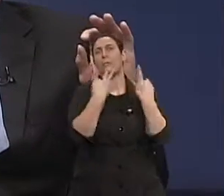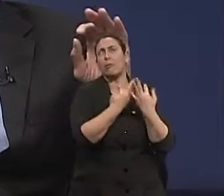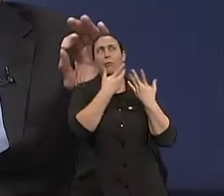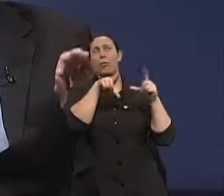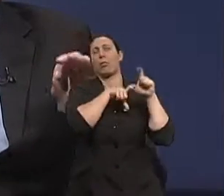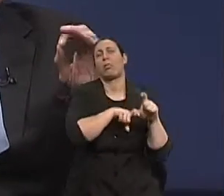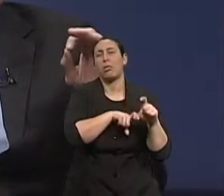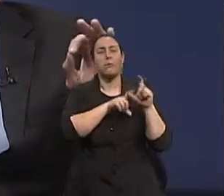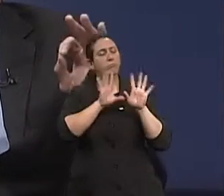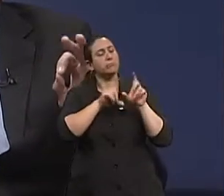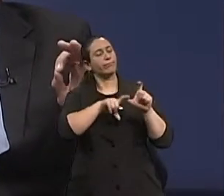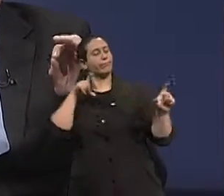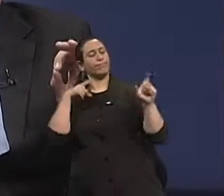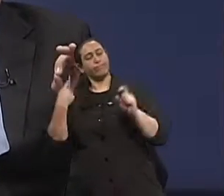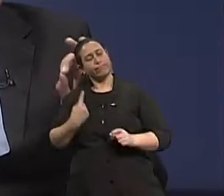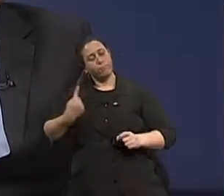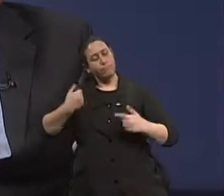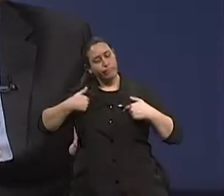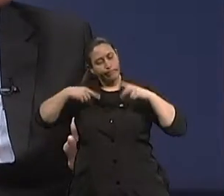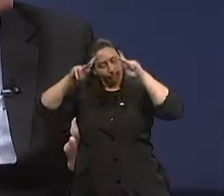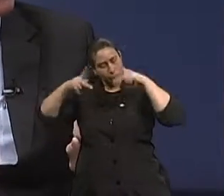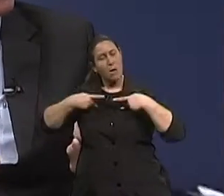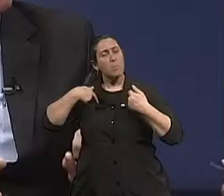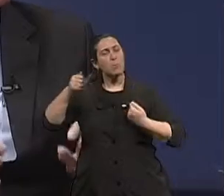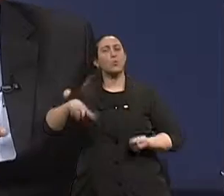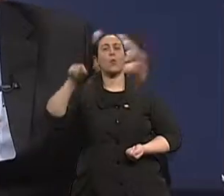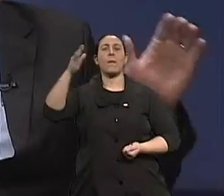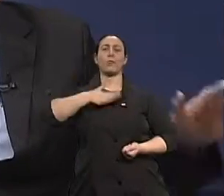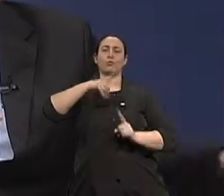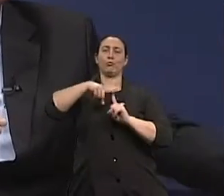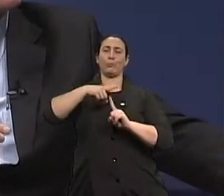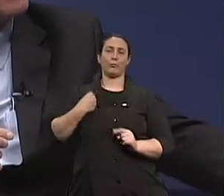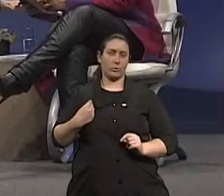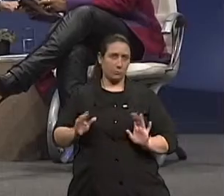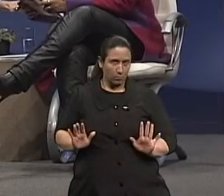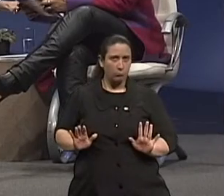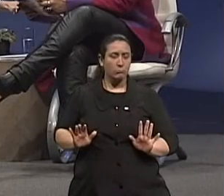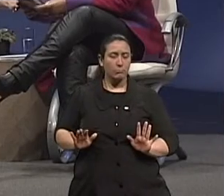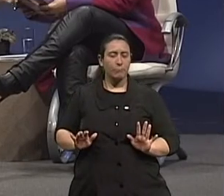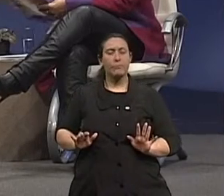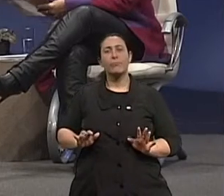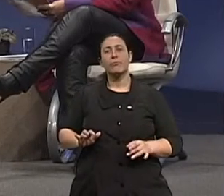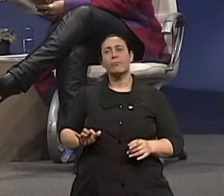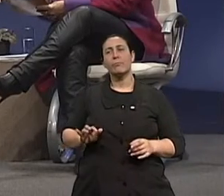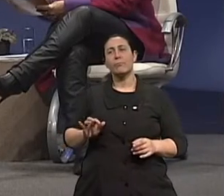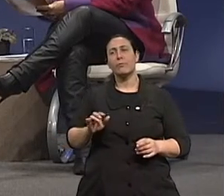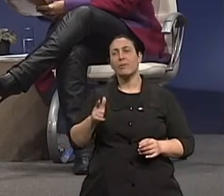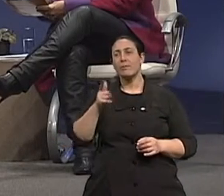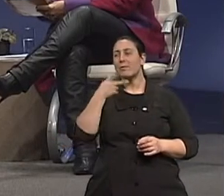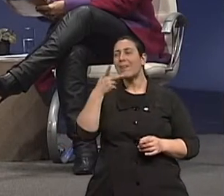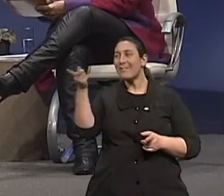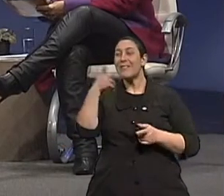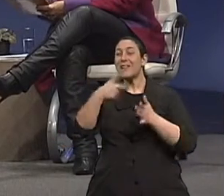nada que faça isso, a não ser o estilo de vida que eu adotar. E quanto mais, perdão. Claro, não, pode falar. E eu digo, a gente estava falando em